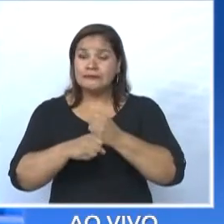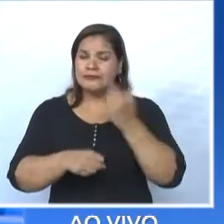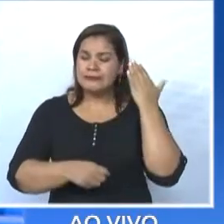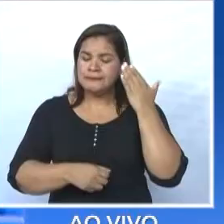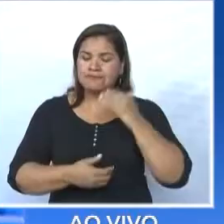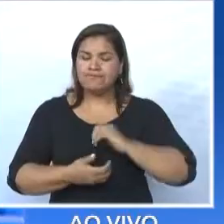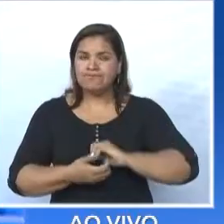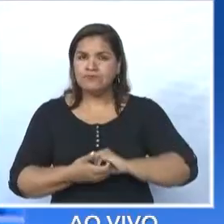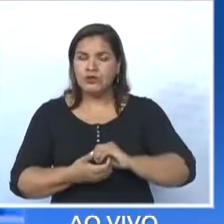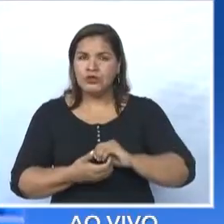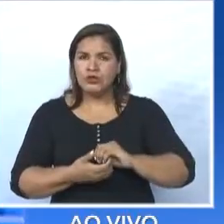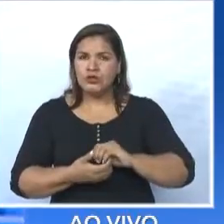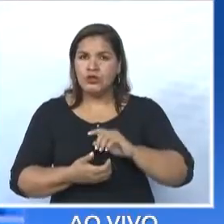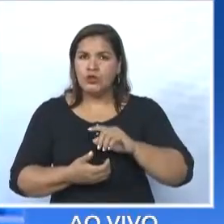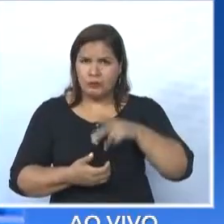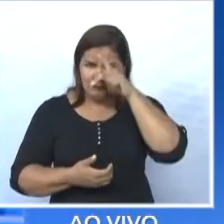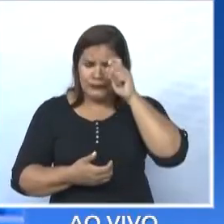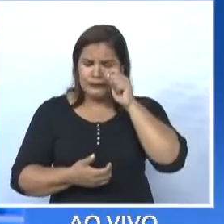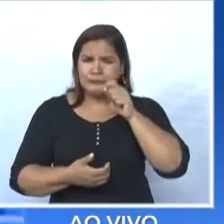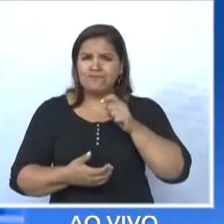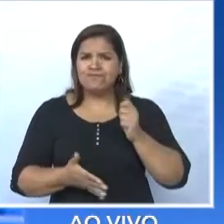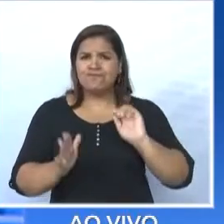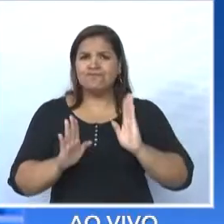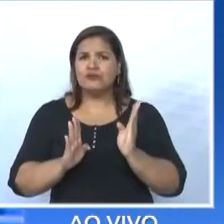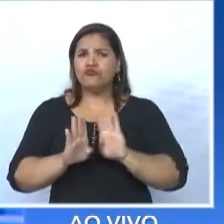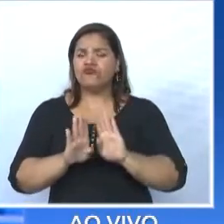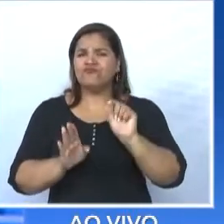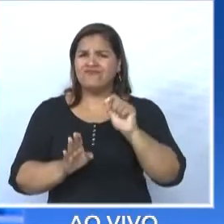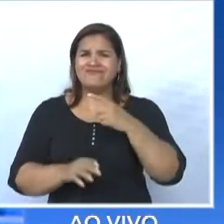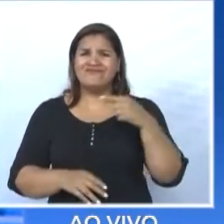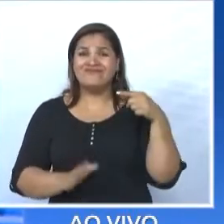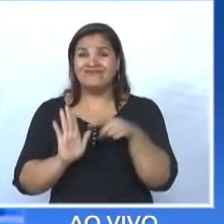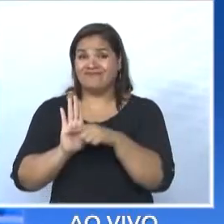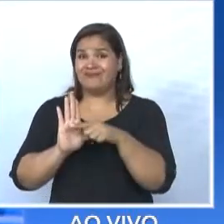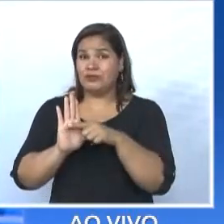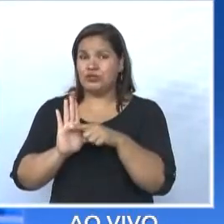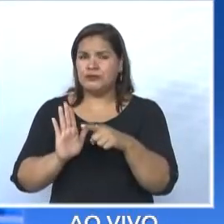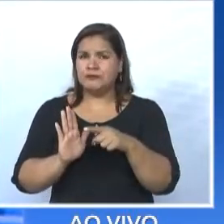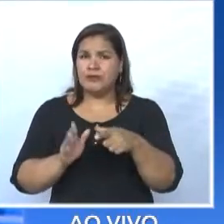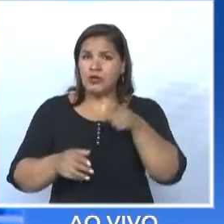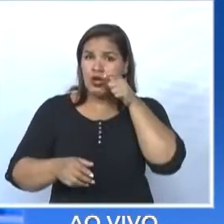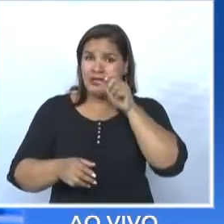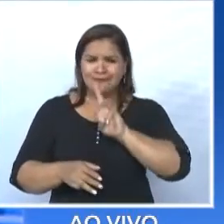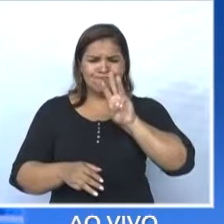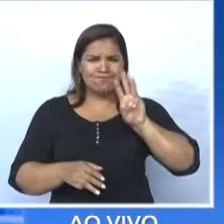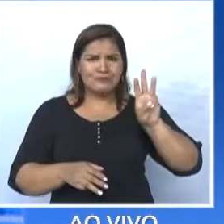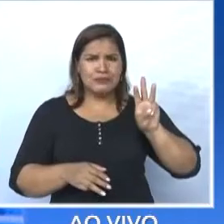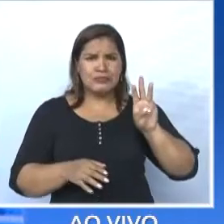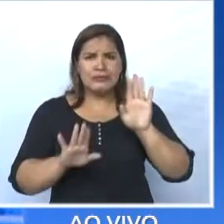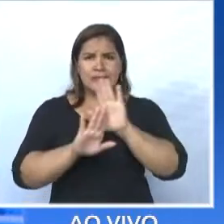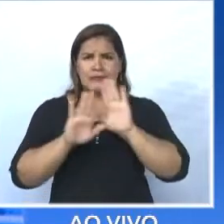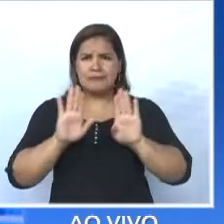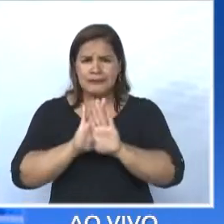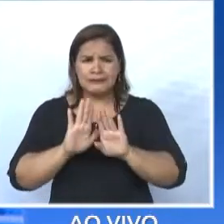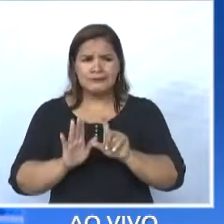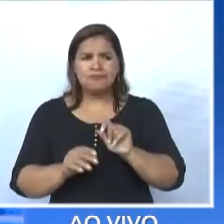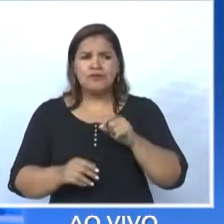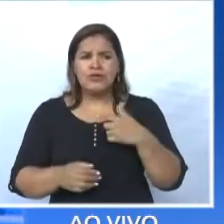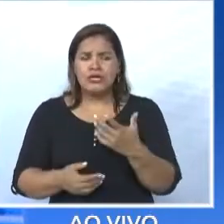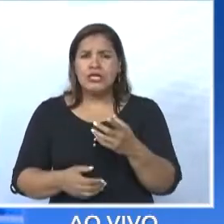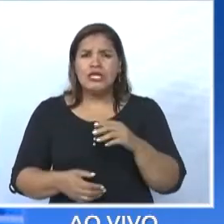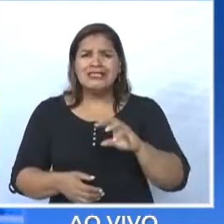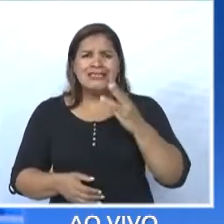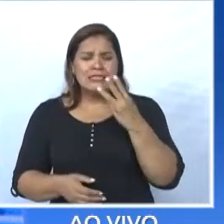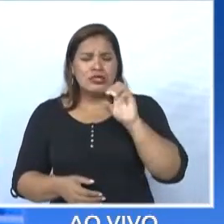fechou com 24 milhões negativos. Mas se você olhar no portal da transparência, nós entregamos com 38 milhões de reais